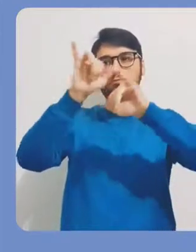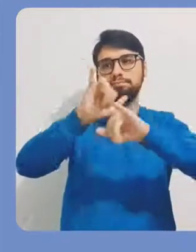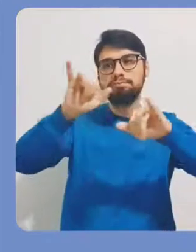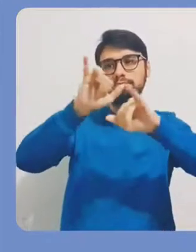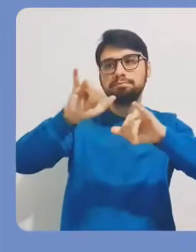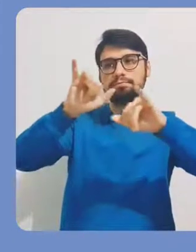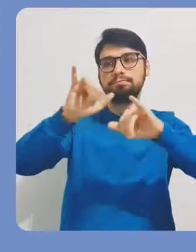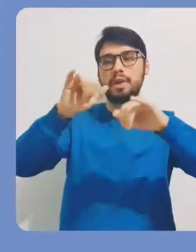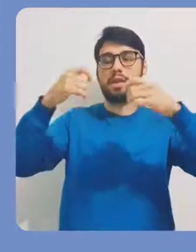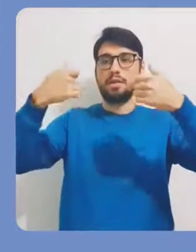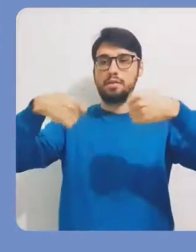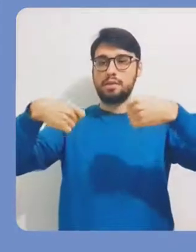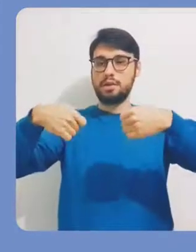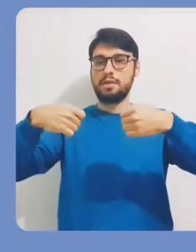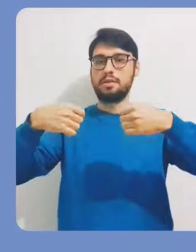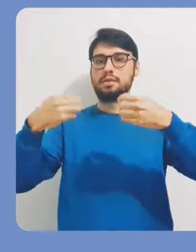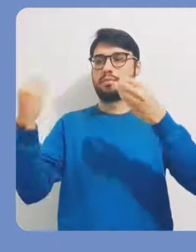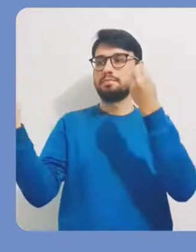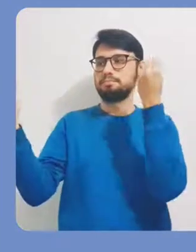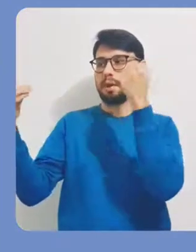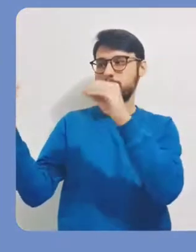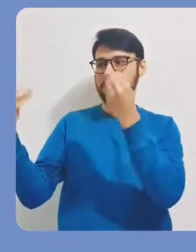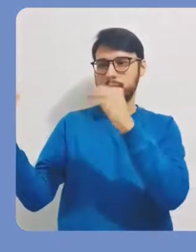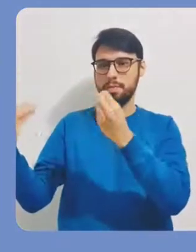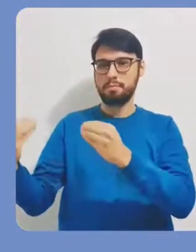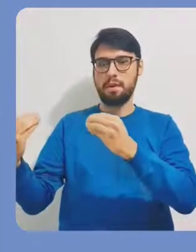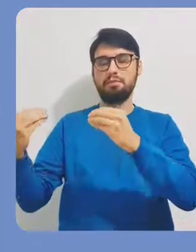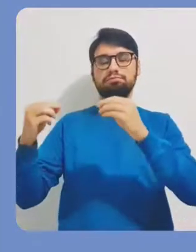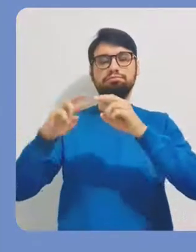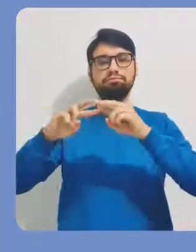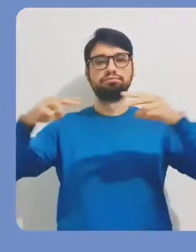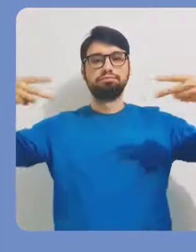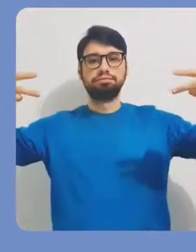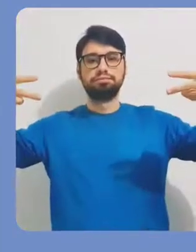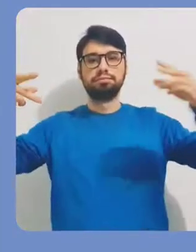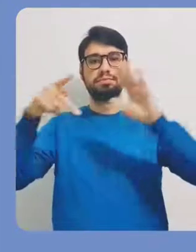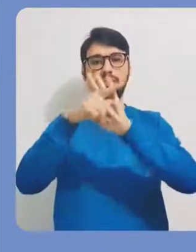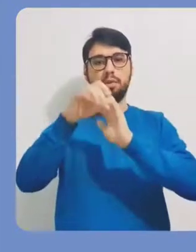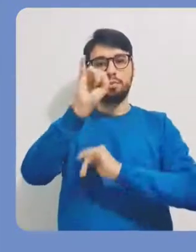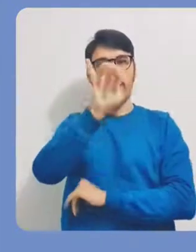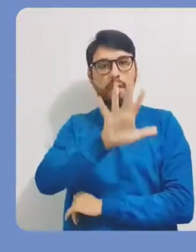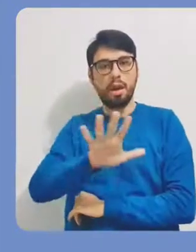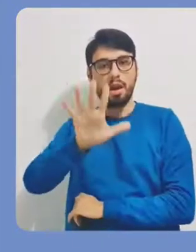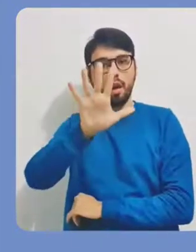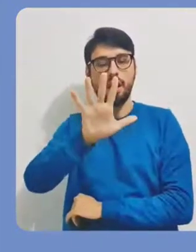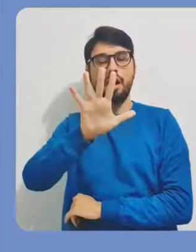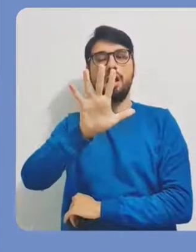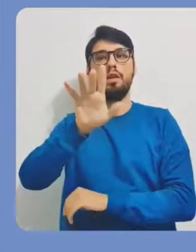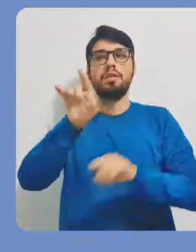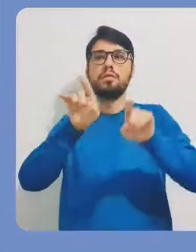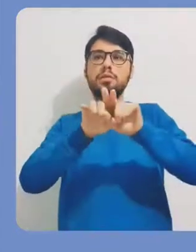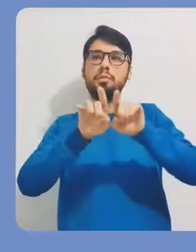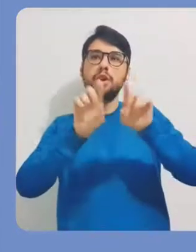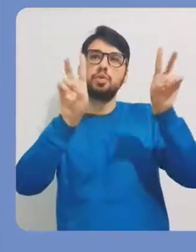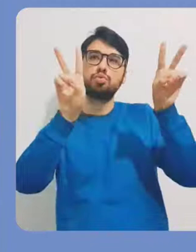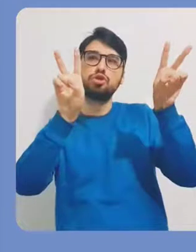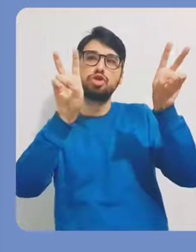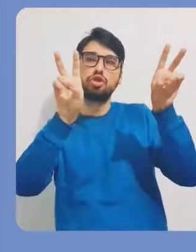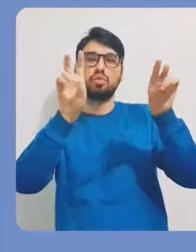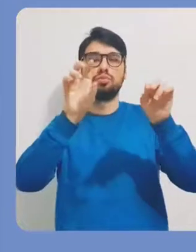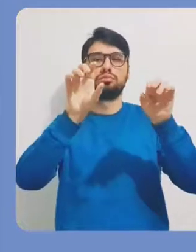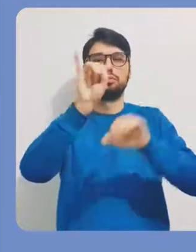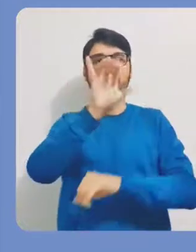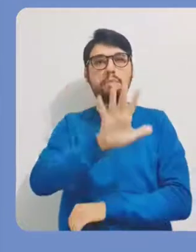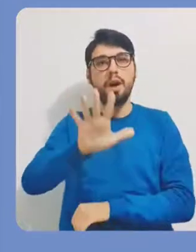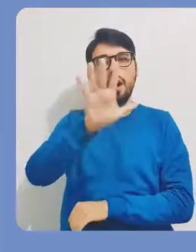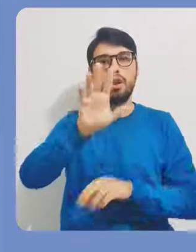eu adicionar uma imagem de campanha, uma imagem de ativismo, eu preciso fornecer as informações de endereço da imagem e eu